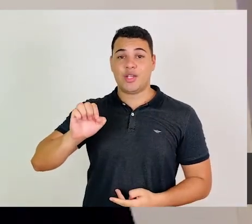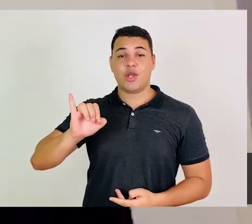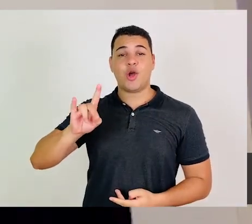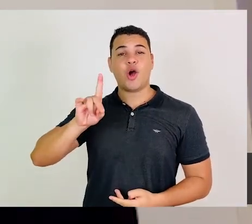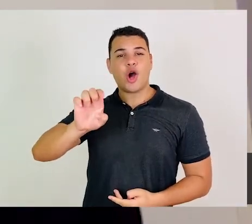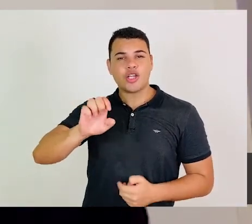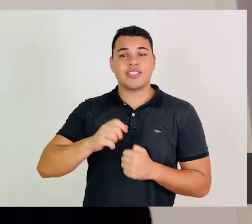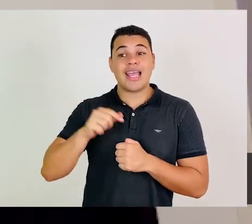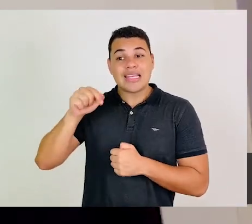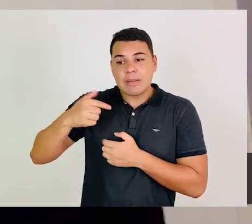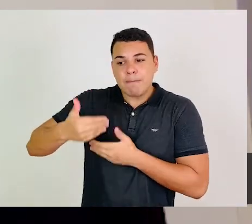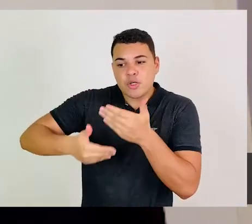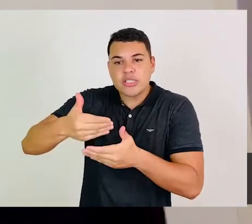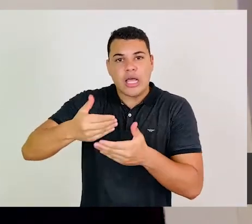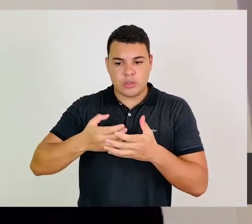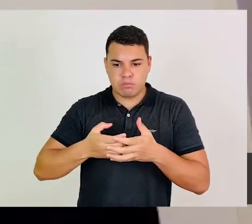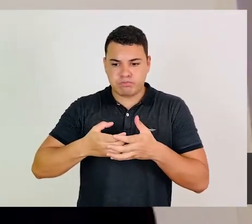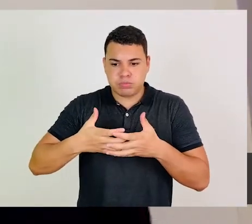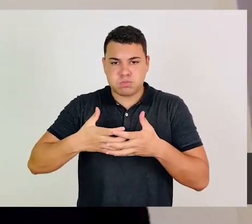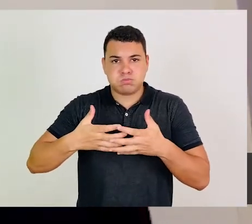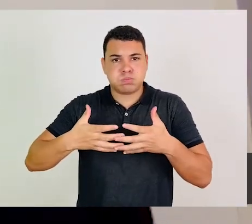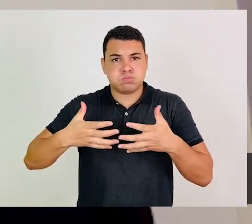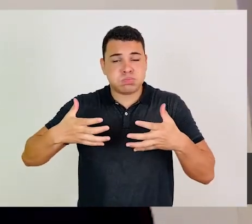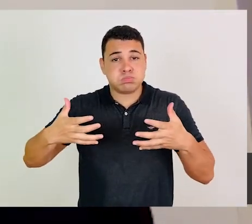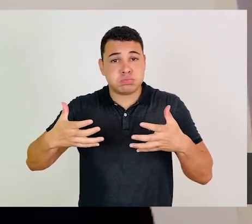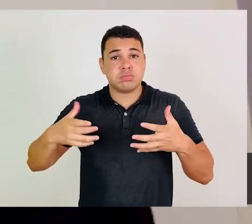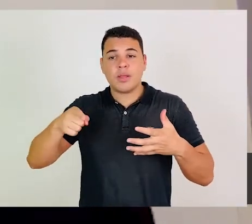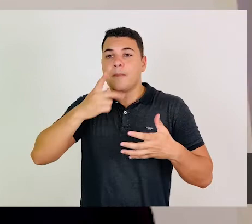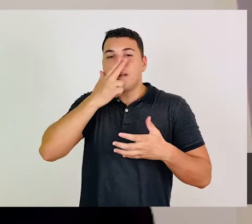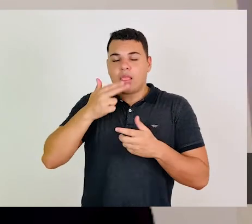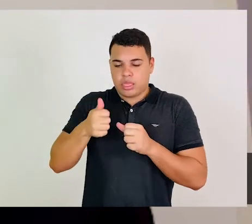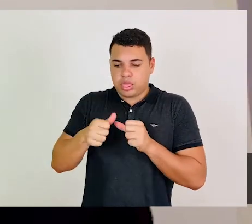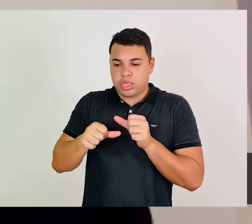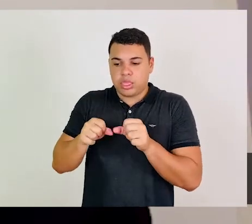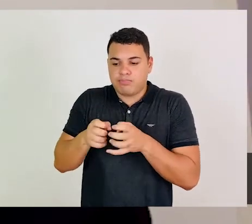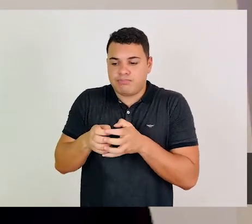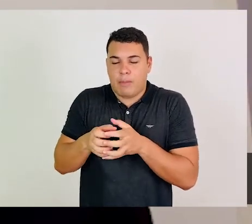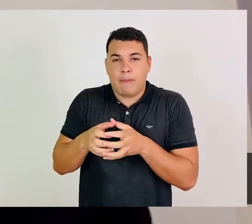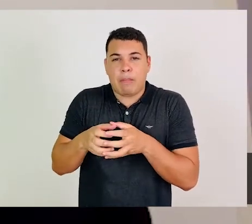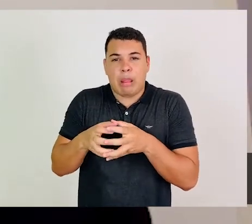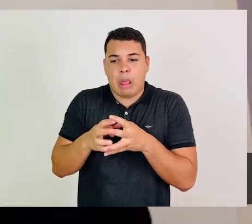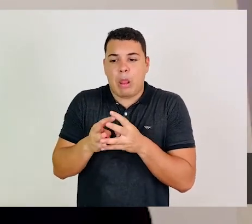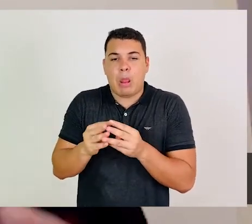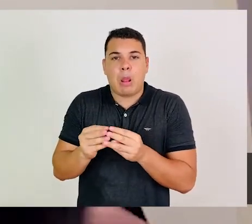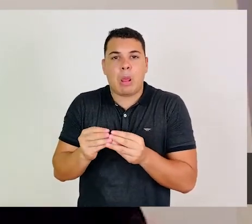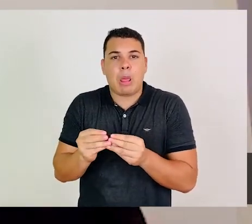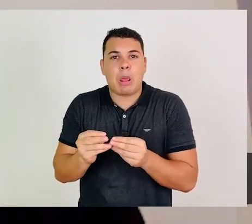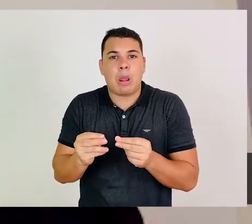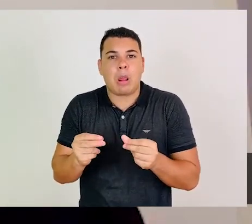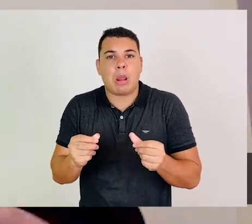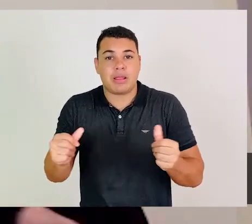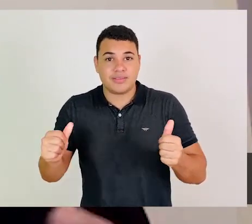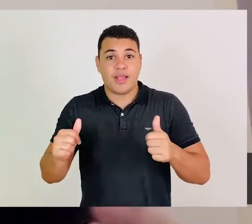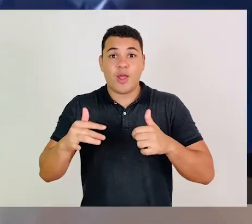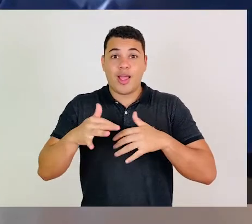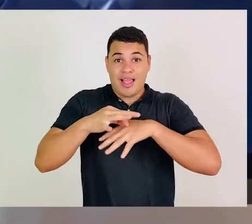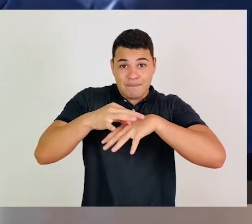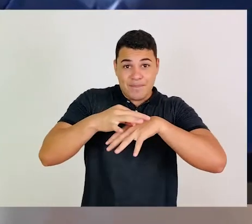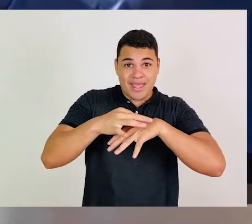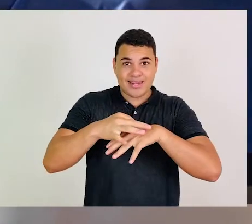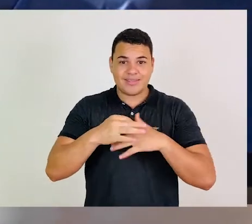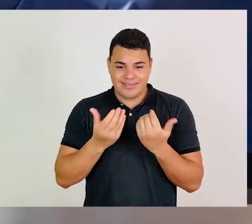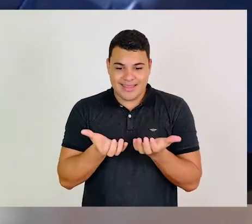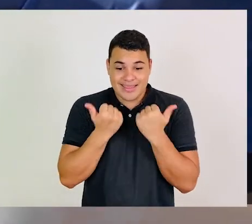eutrombose, um dano vascular que não é reversível. E no caso da tireoide, o processo inflamatório